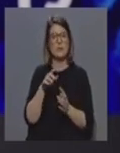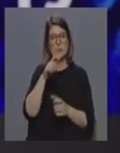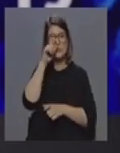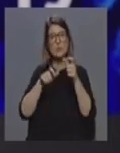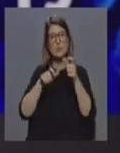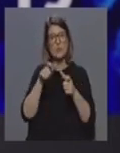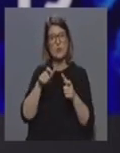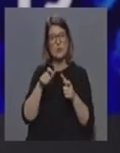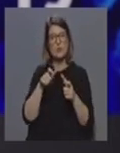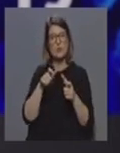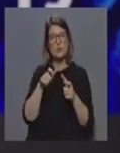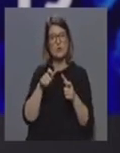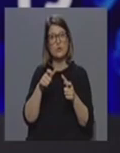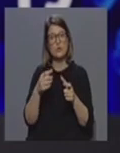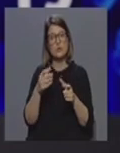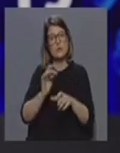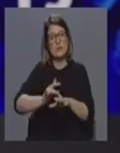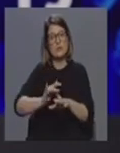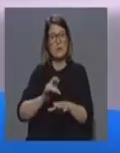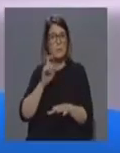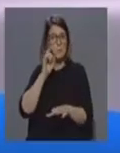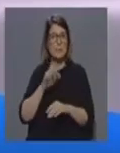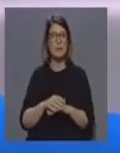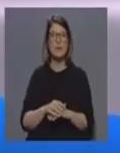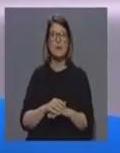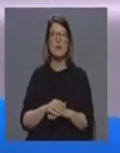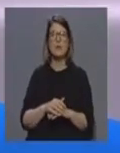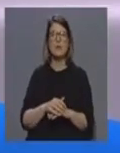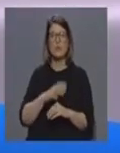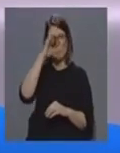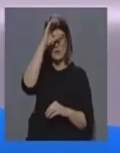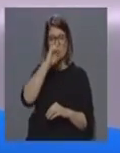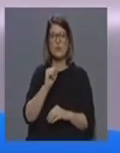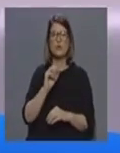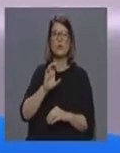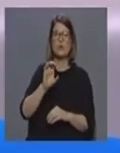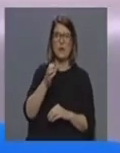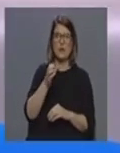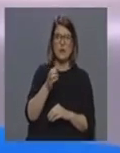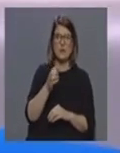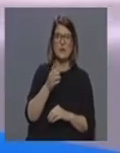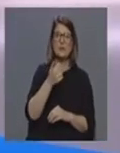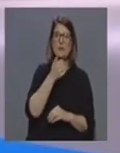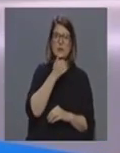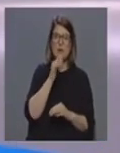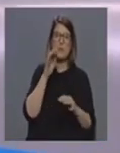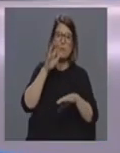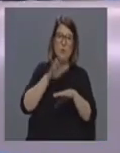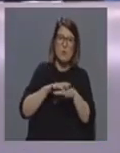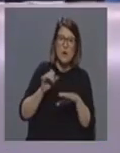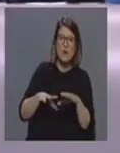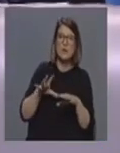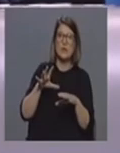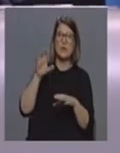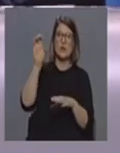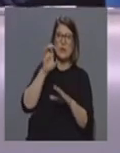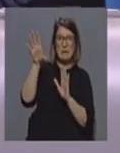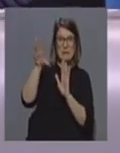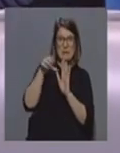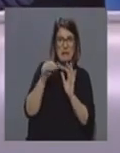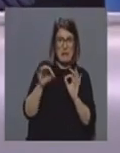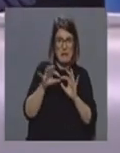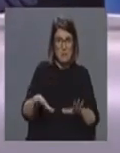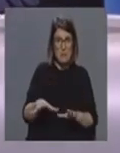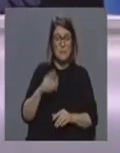sensível. A decisão do Governo Regional teve em conta a decisão que foi tomada a nível nacional? Decorre dessa decisão? Decorre